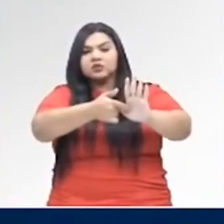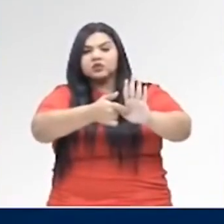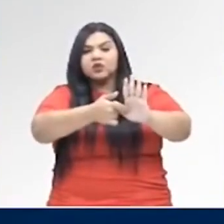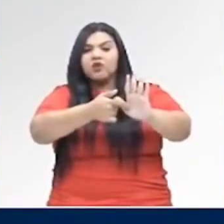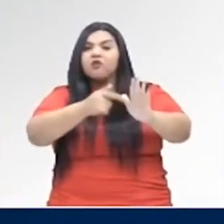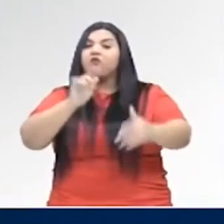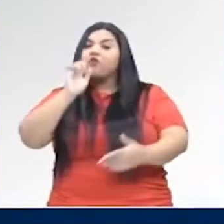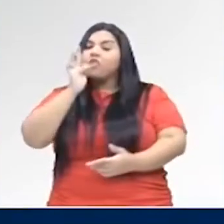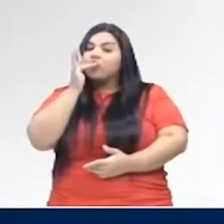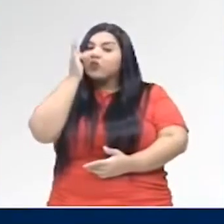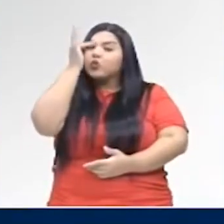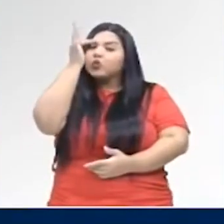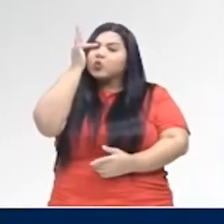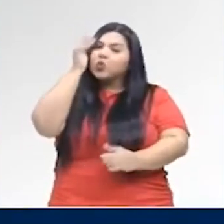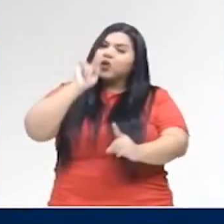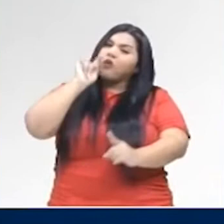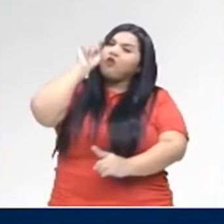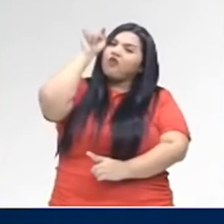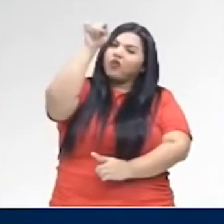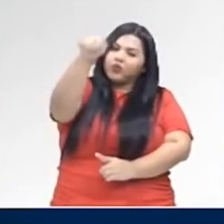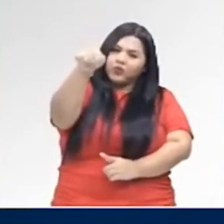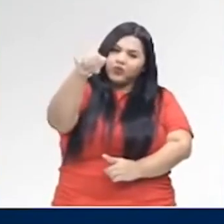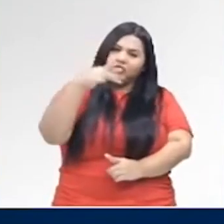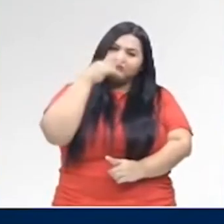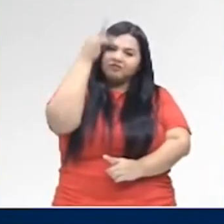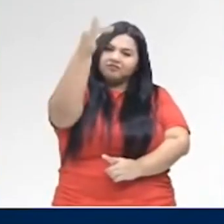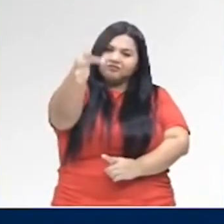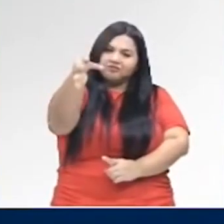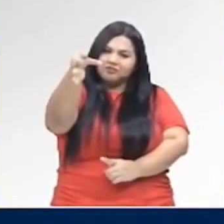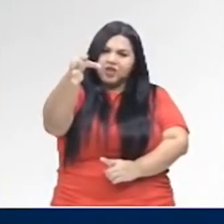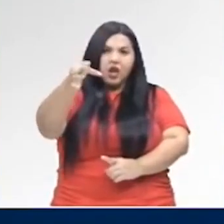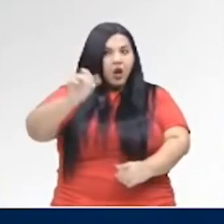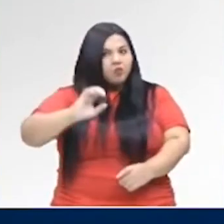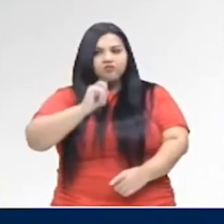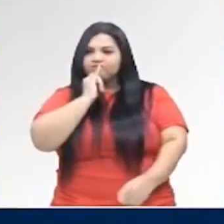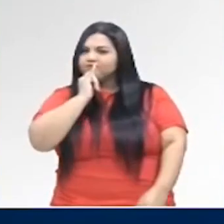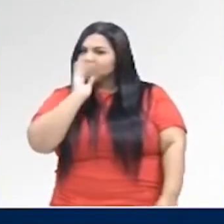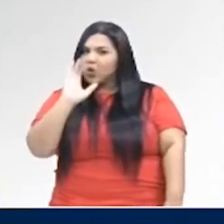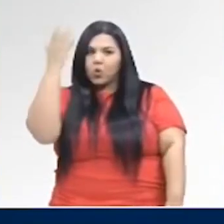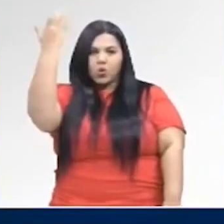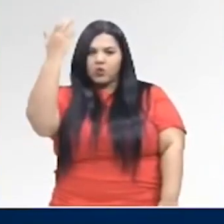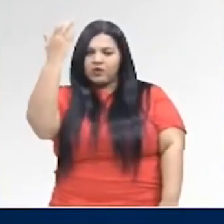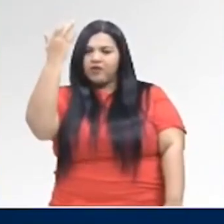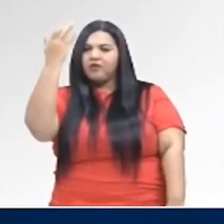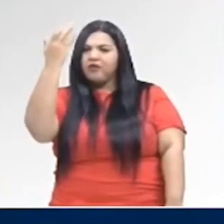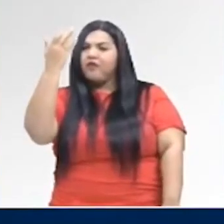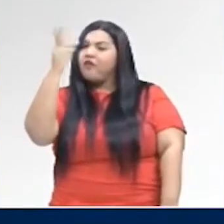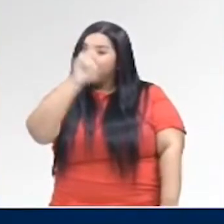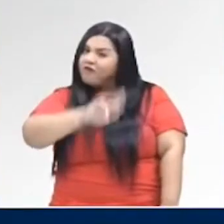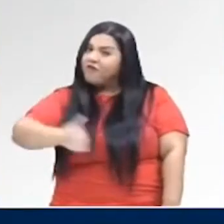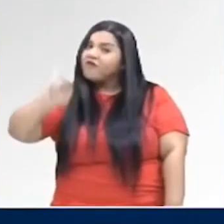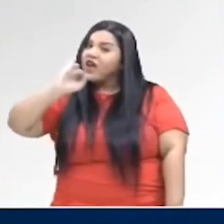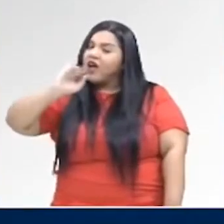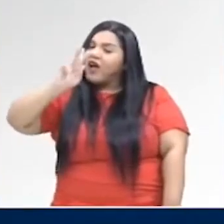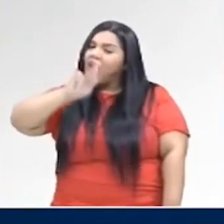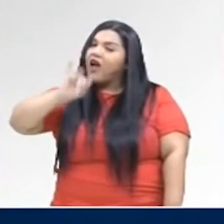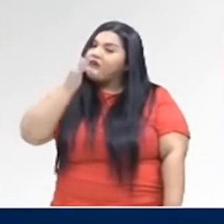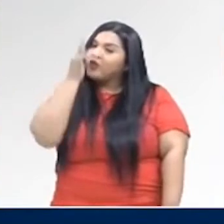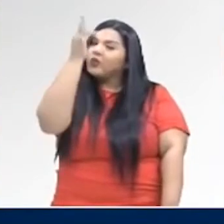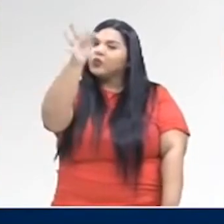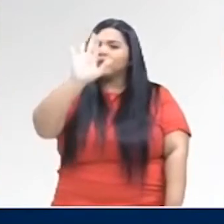futura ainda do fato, ou seja, o fato ainda não aconteceu. Ele ainda acontecerá, certo?